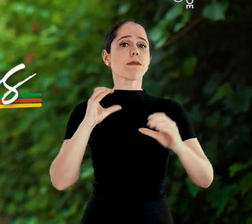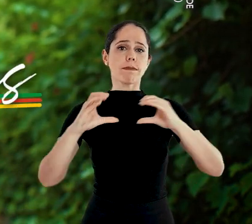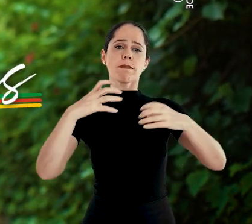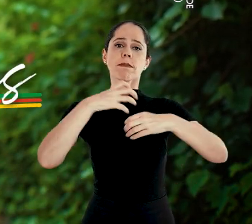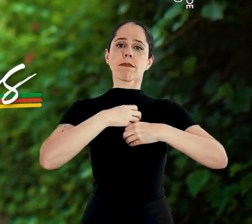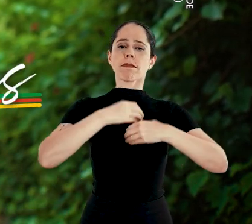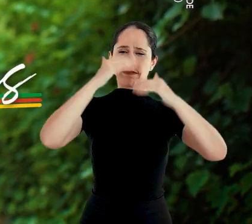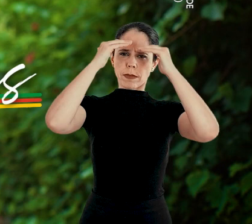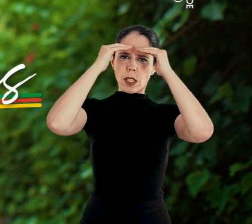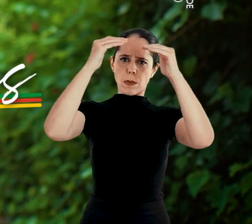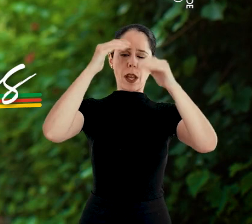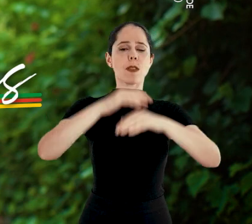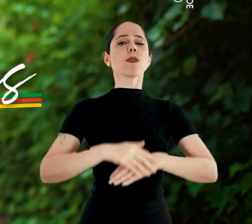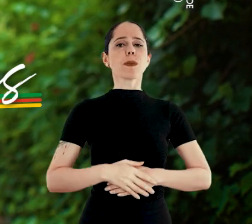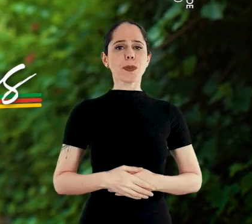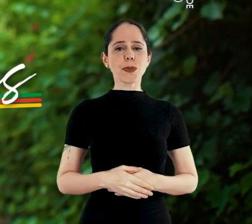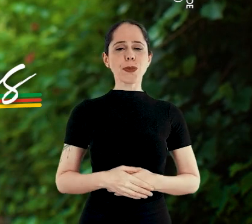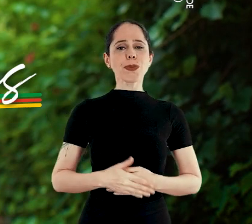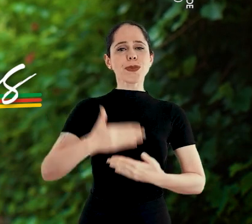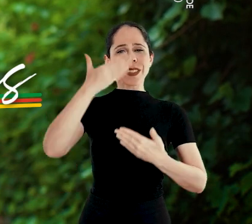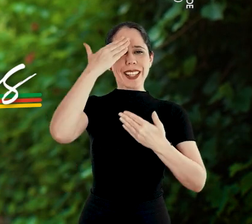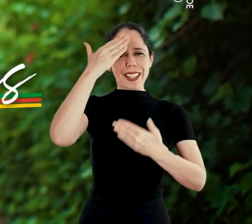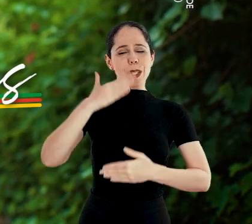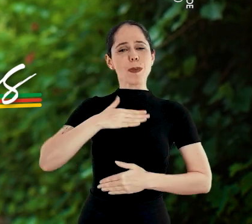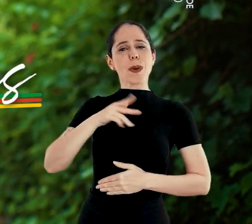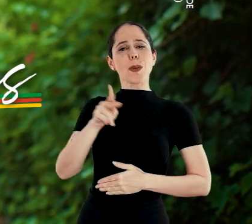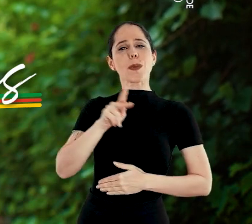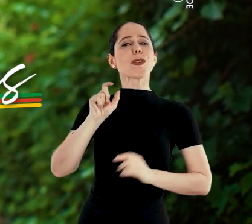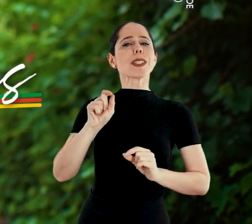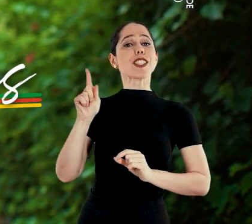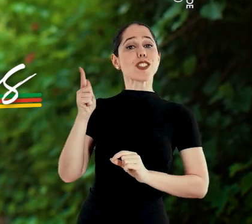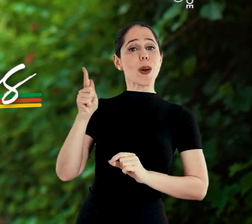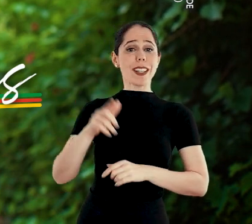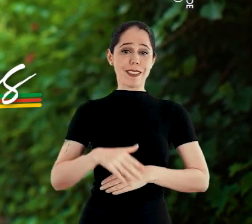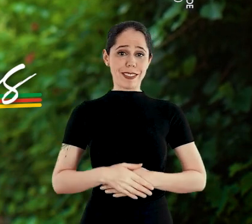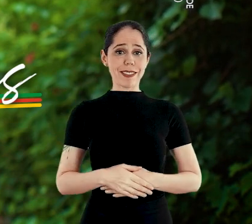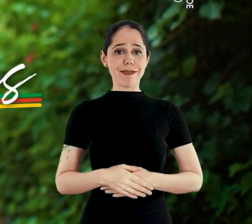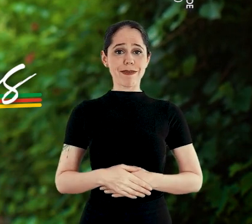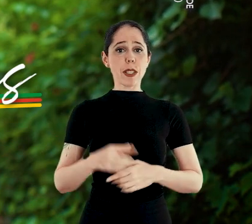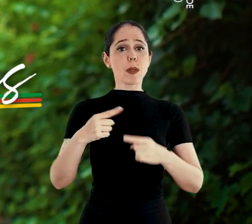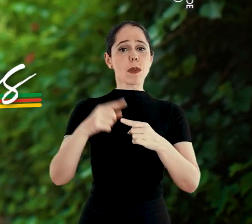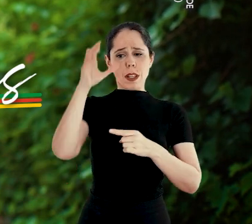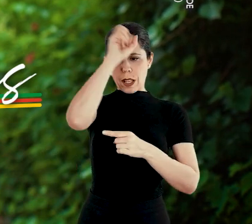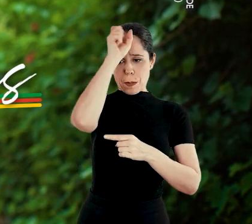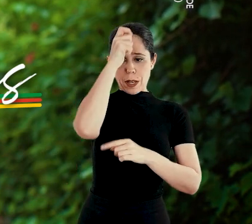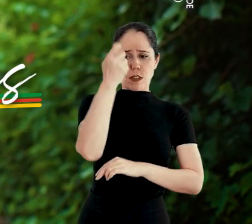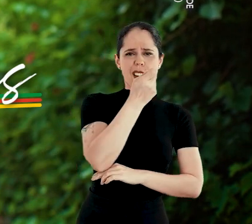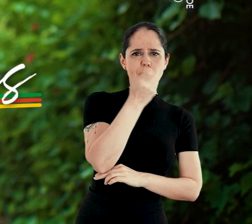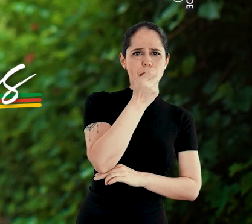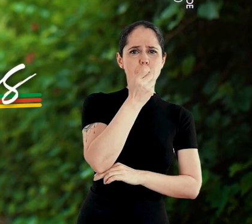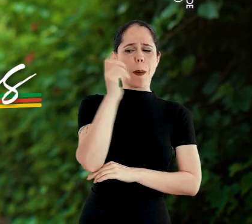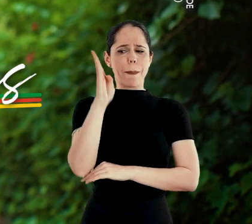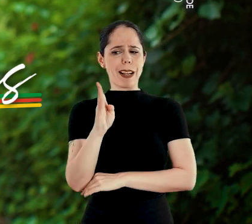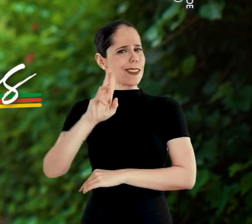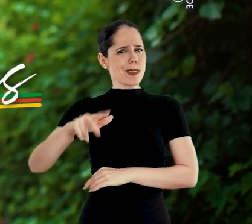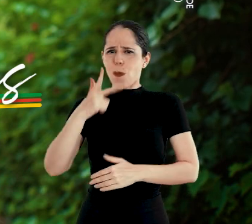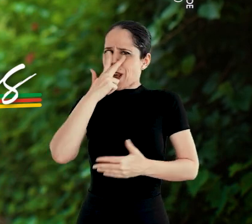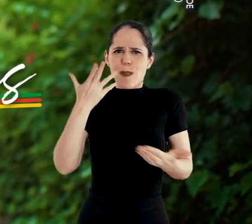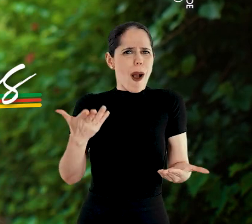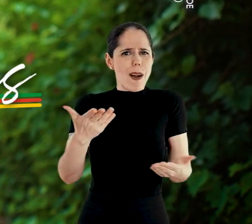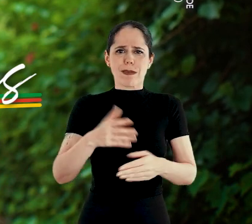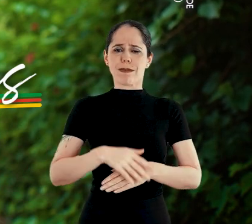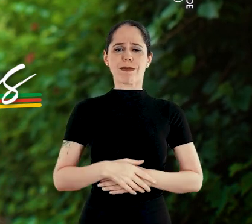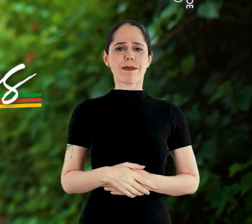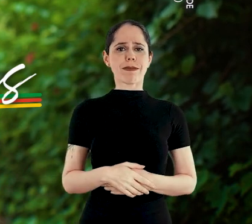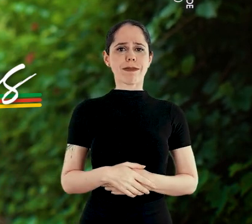importância de me comunicar com respeito. Agradeço aos meus professores de geografia, porque aprendi que Rio Grande do Sul e